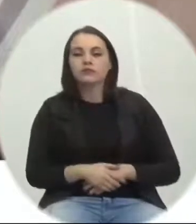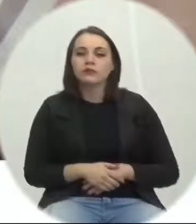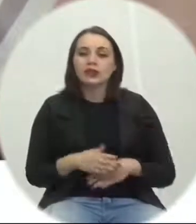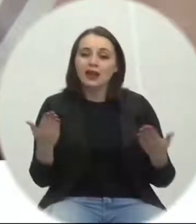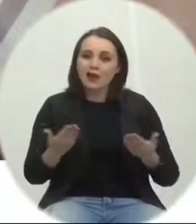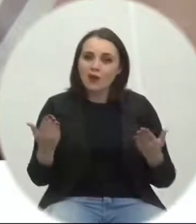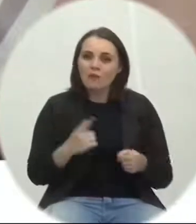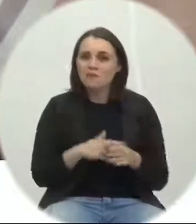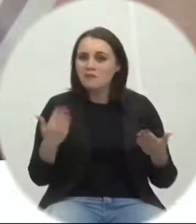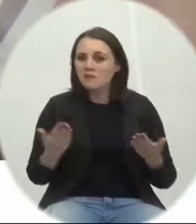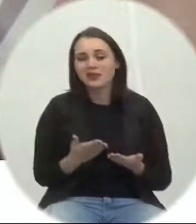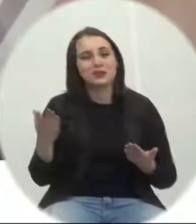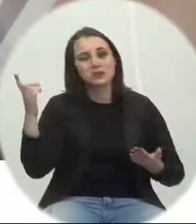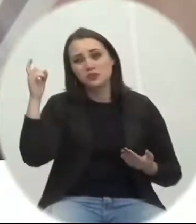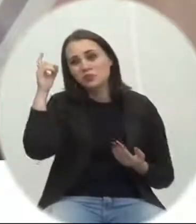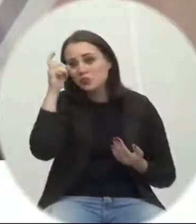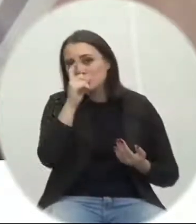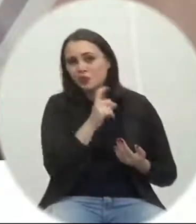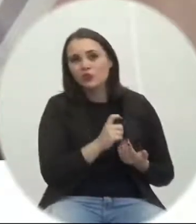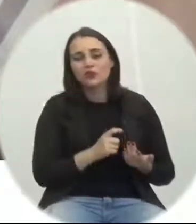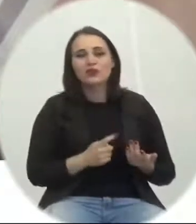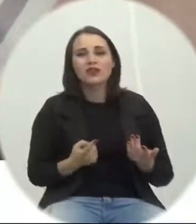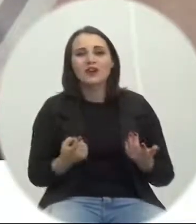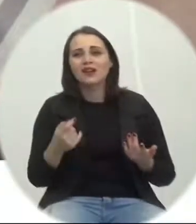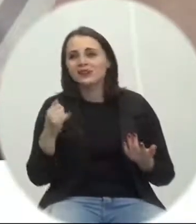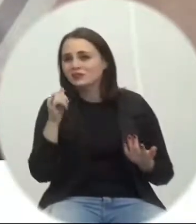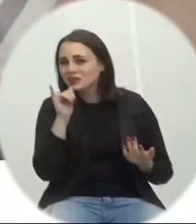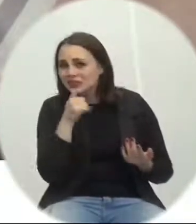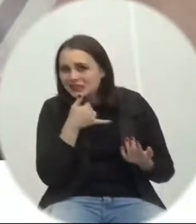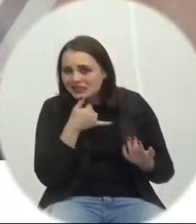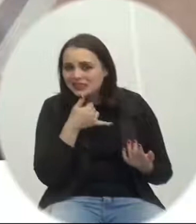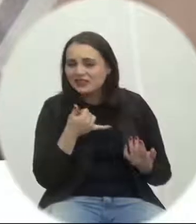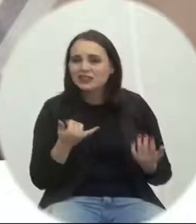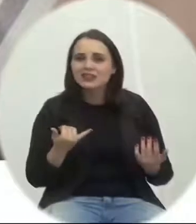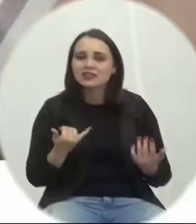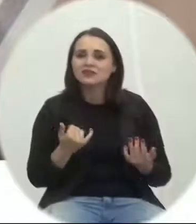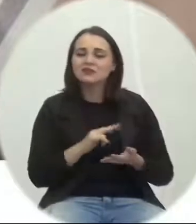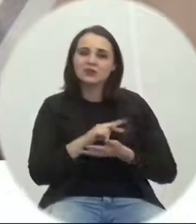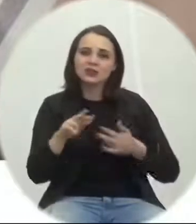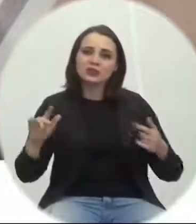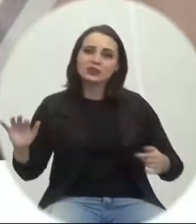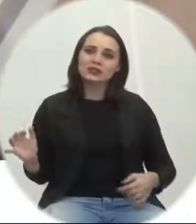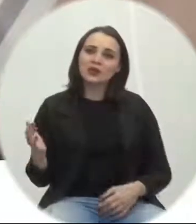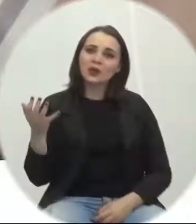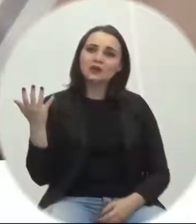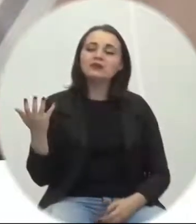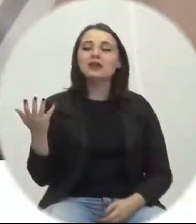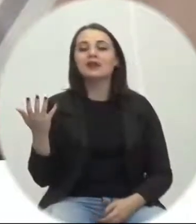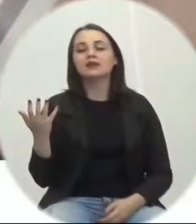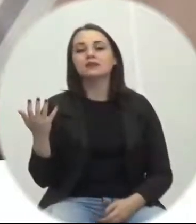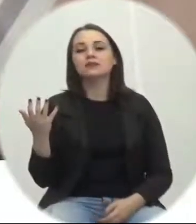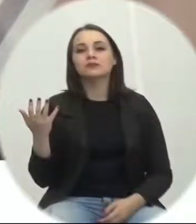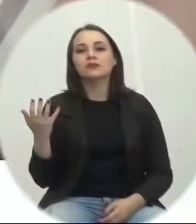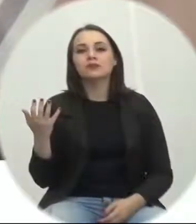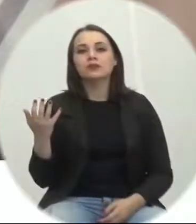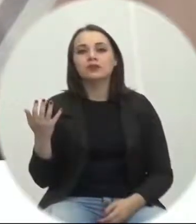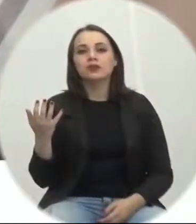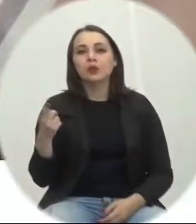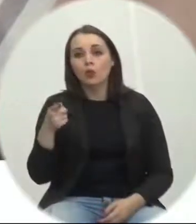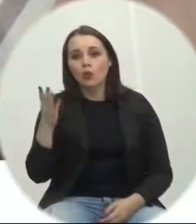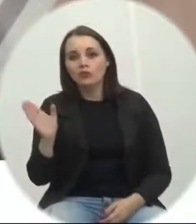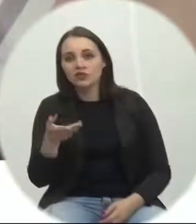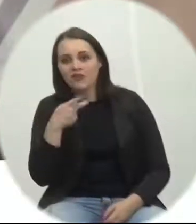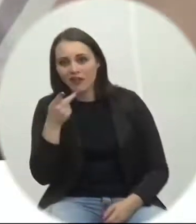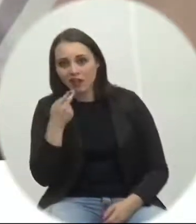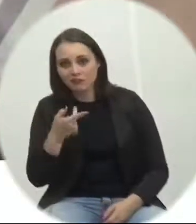dificuldade, tanta tristeza, tantas coisas que vêm acontecendo, uma delas citada pelo nosso